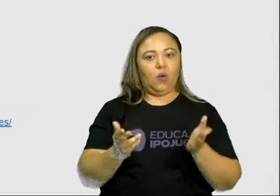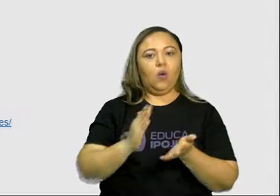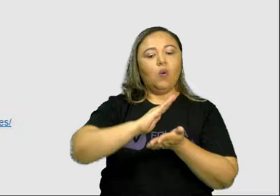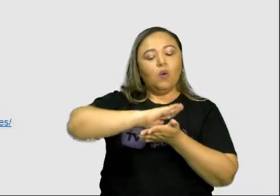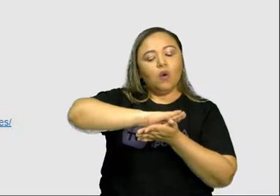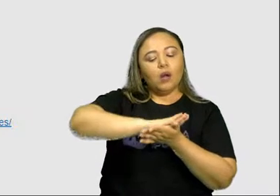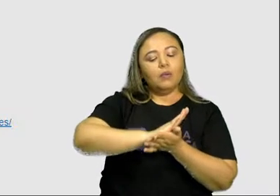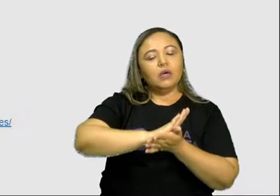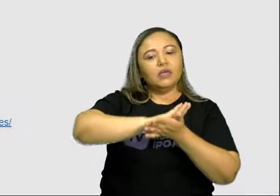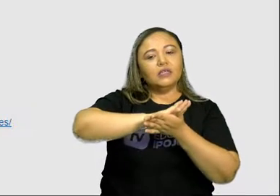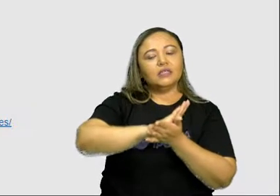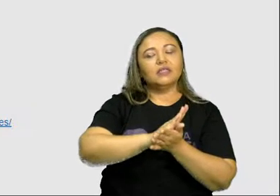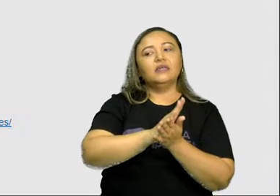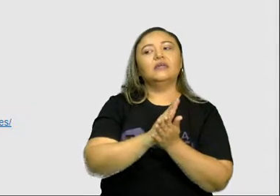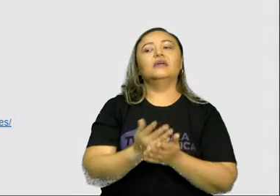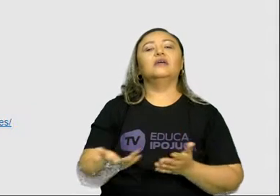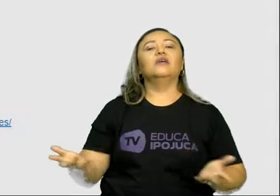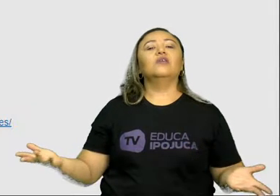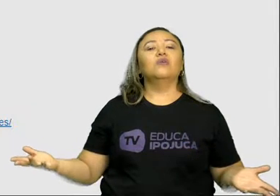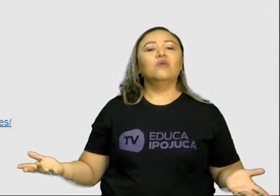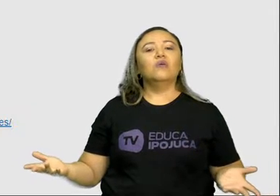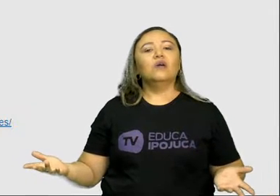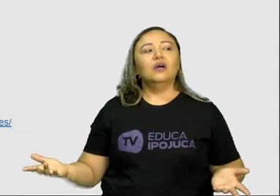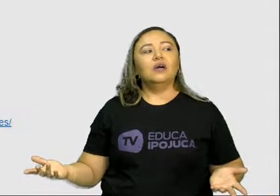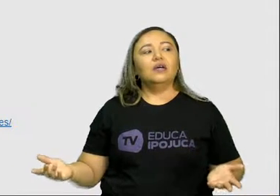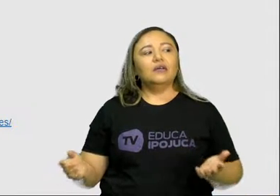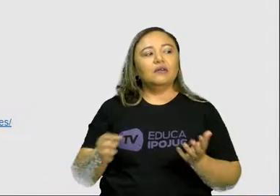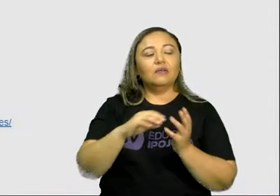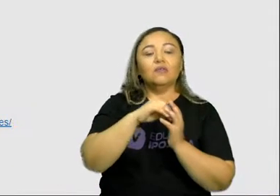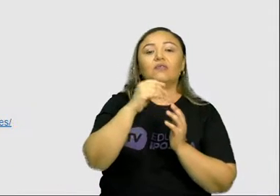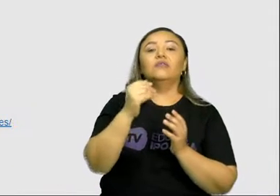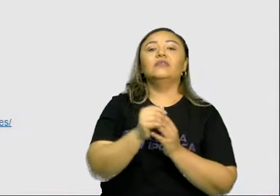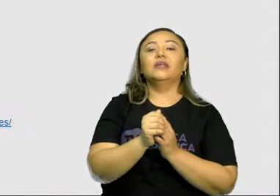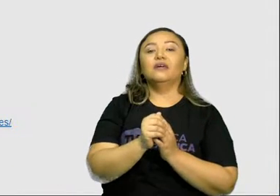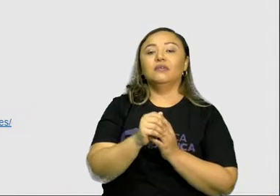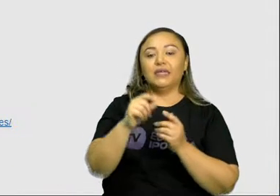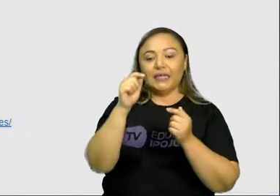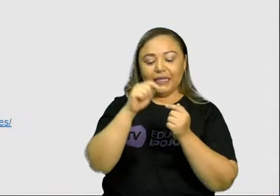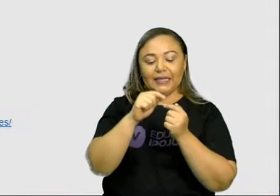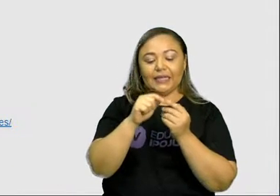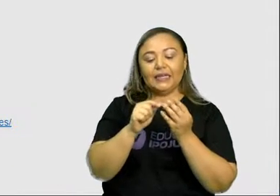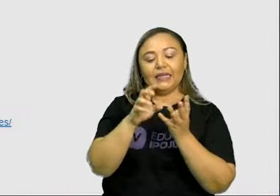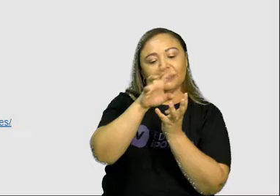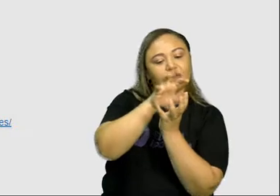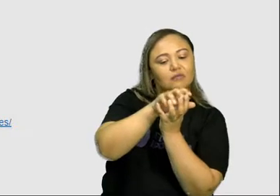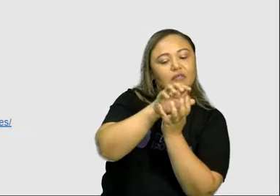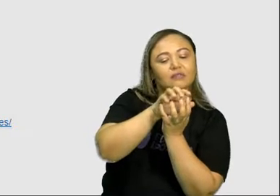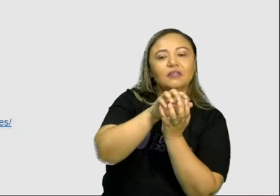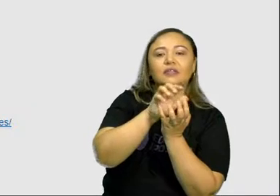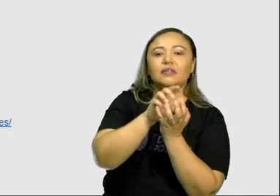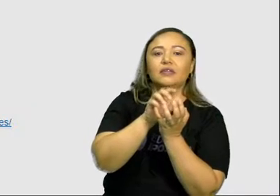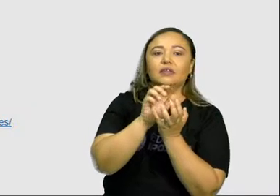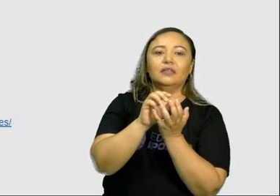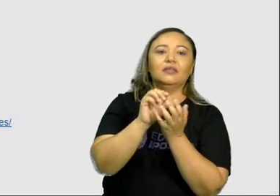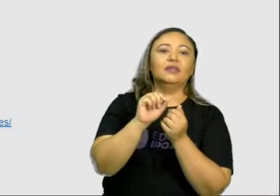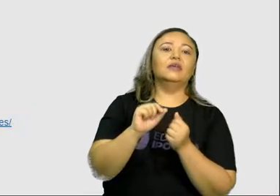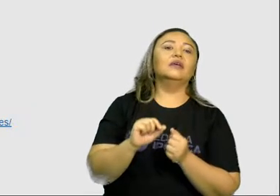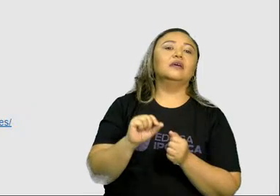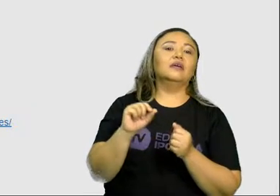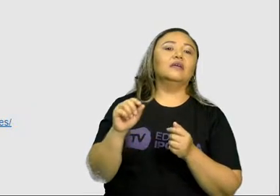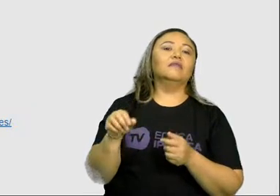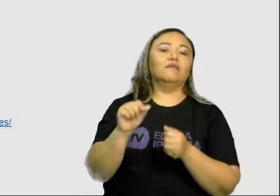maçã, serão esses quatro dentinhos da frente que irão ter o primeiro contato com a maçã. Vai fazer o quê?